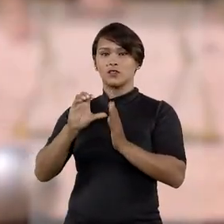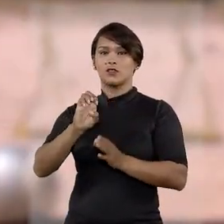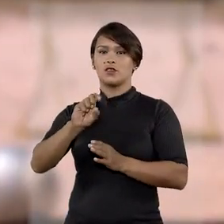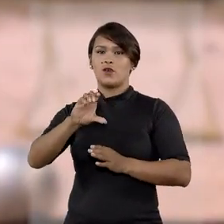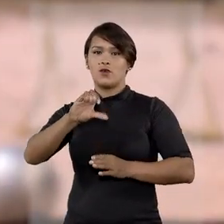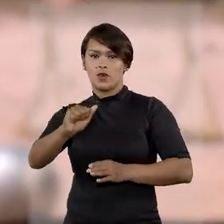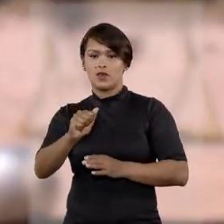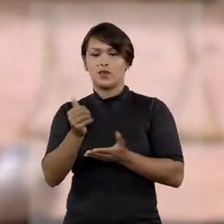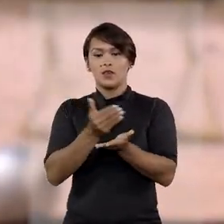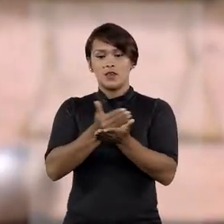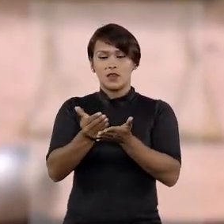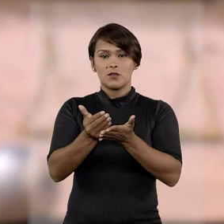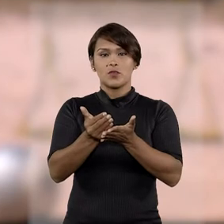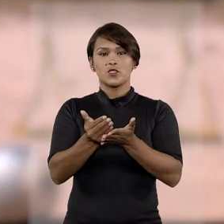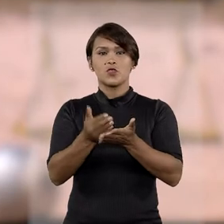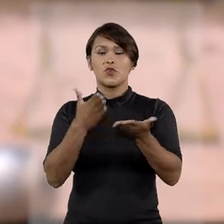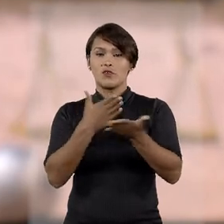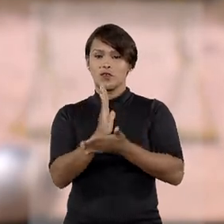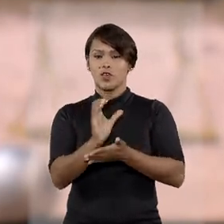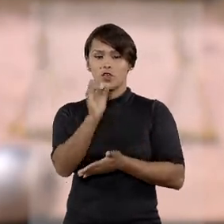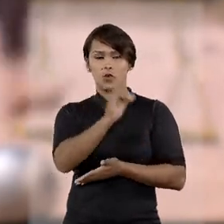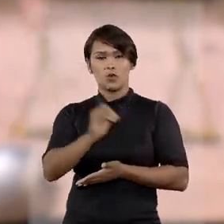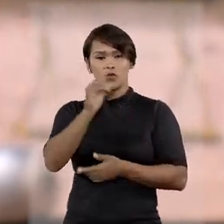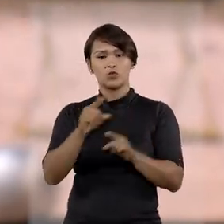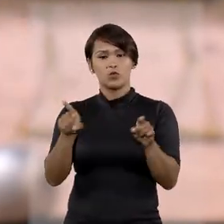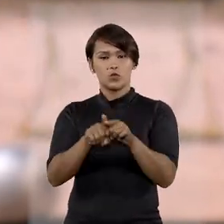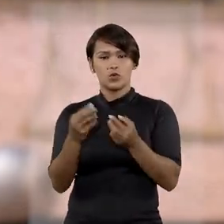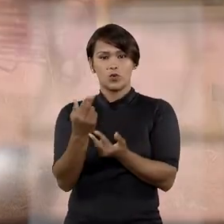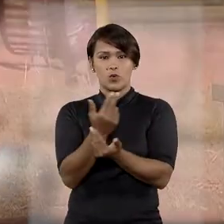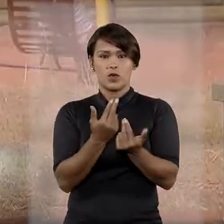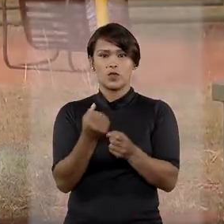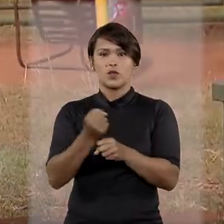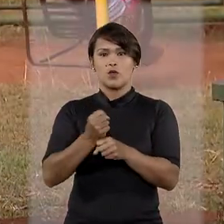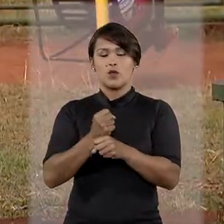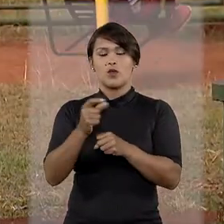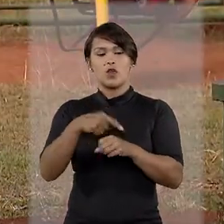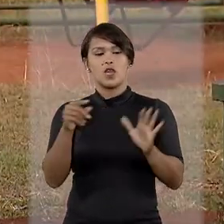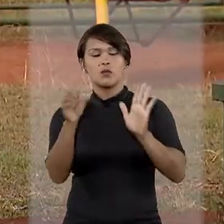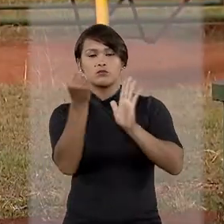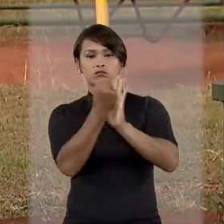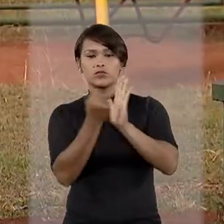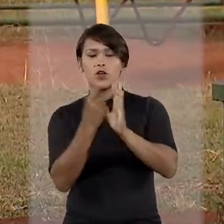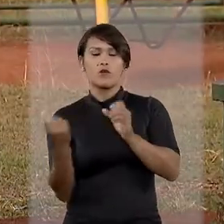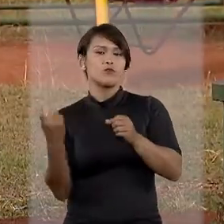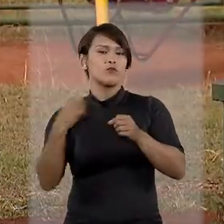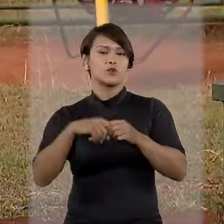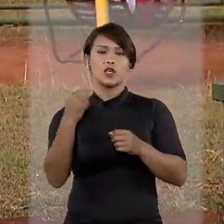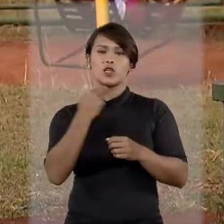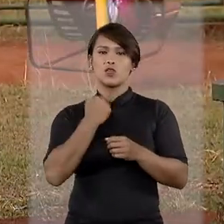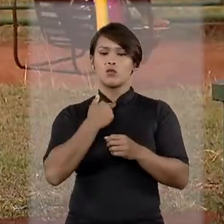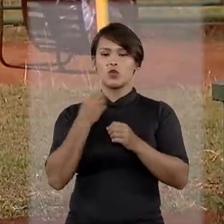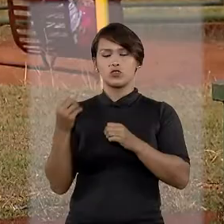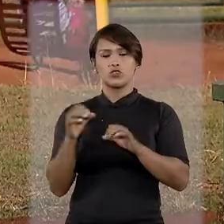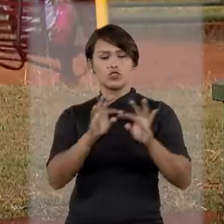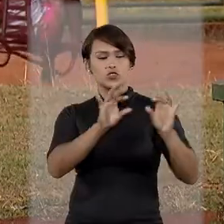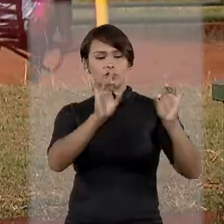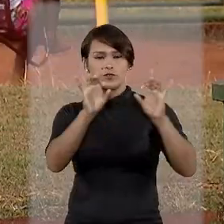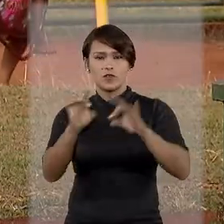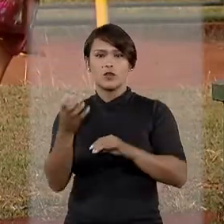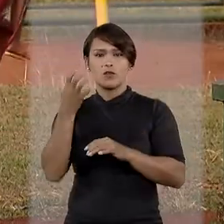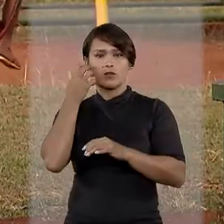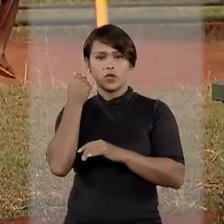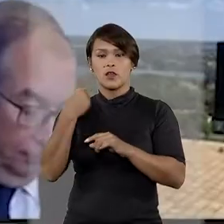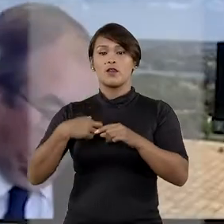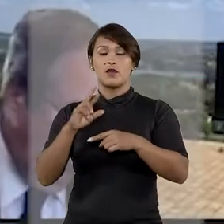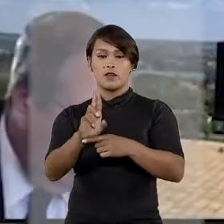anterior ao ECA, que passou a viger em outubro daquele ano e consagrou a irrevogabilidade de qualquer espécie